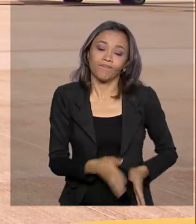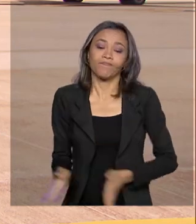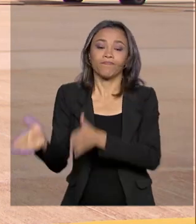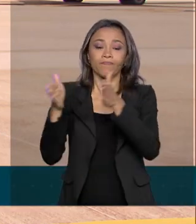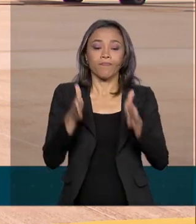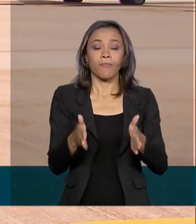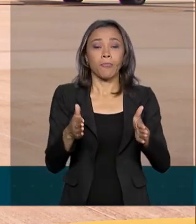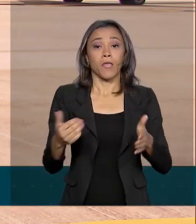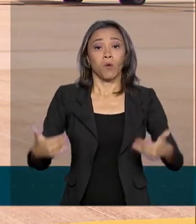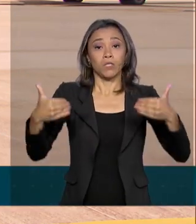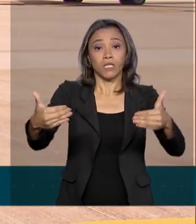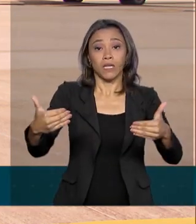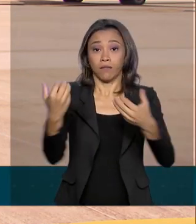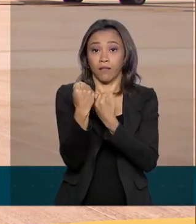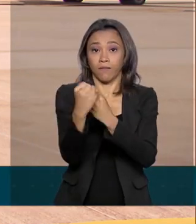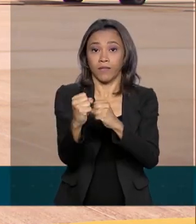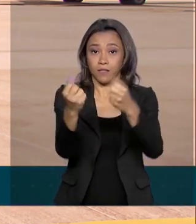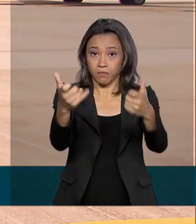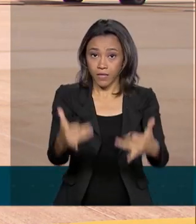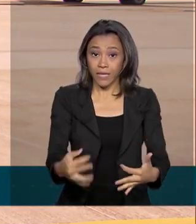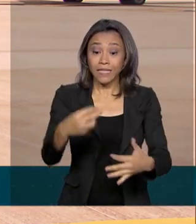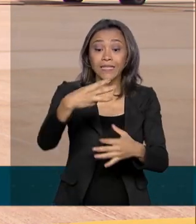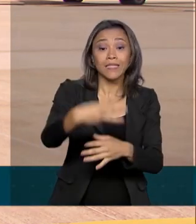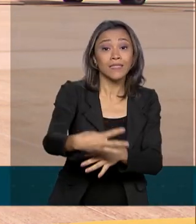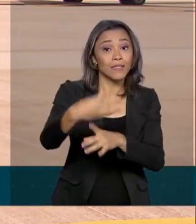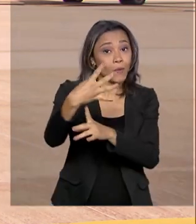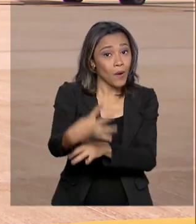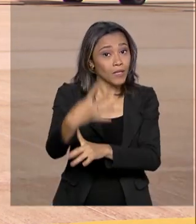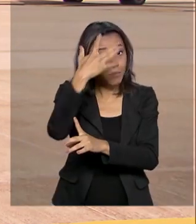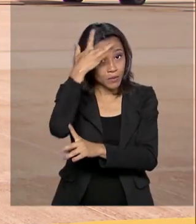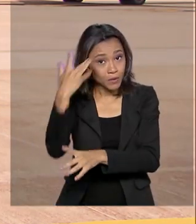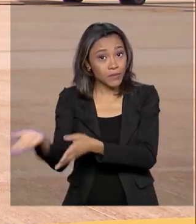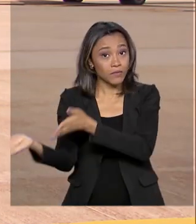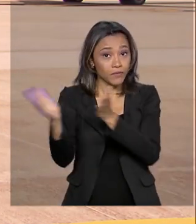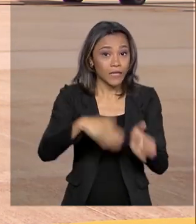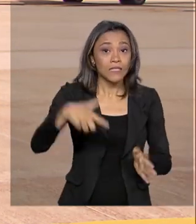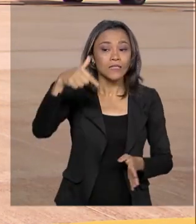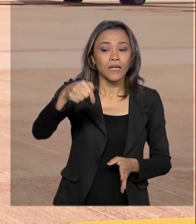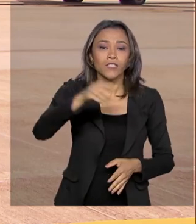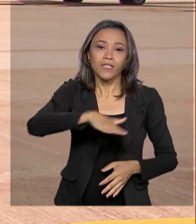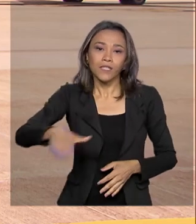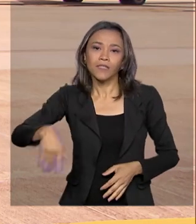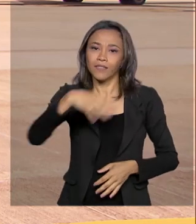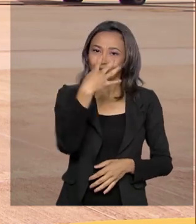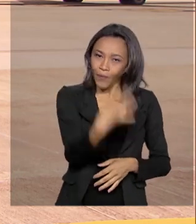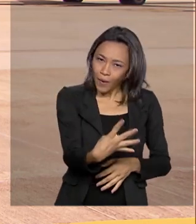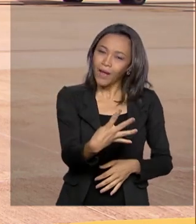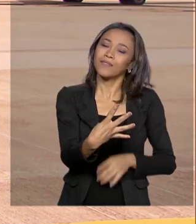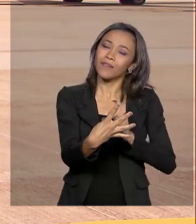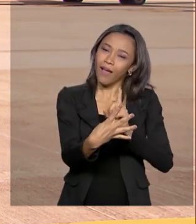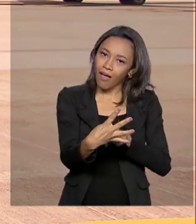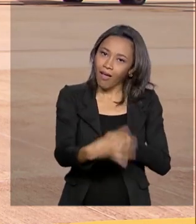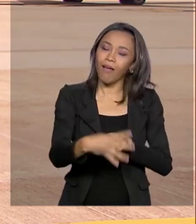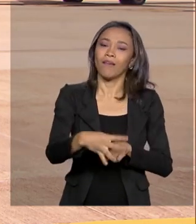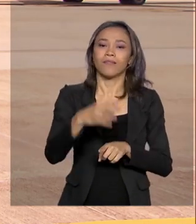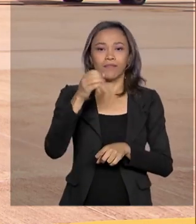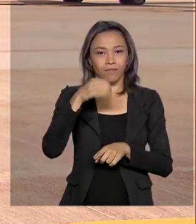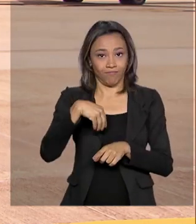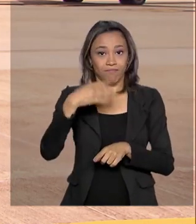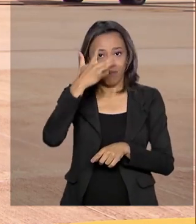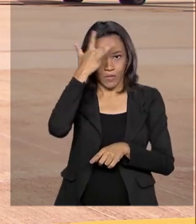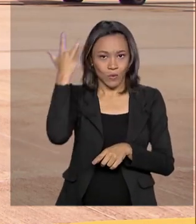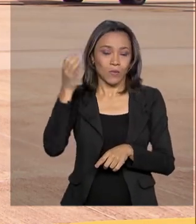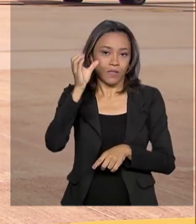da Defesa, 34 pessoas vão deixar a China. Sete são crianças e quatro são chineses familiares desses brasileiros.